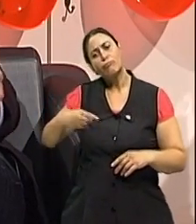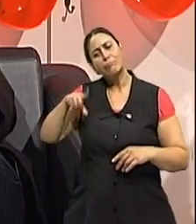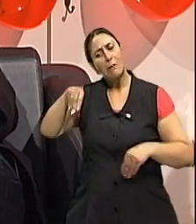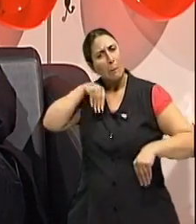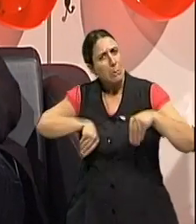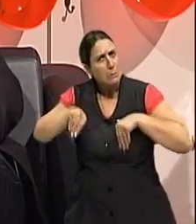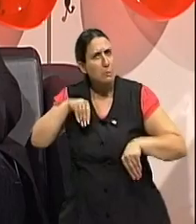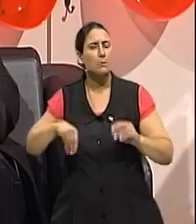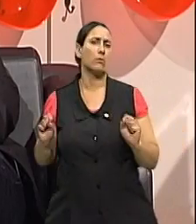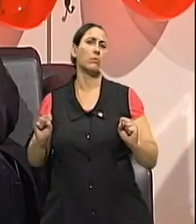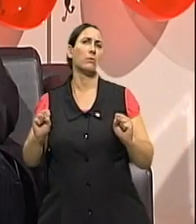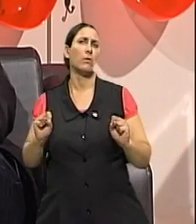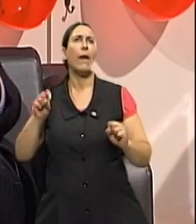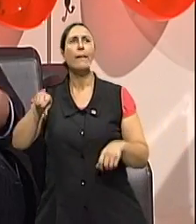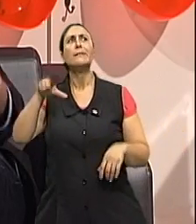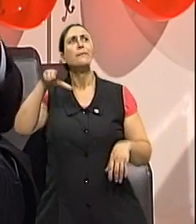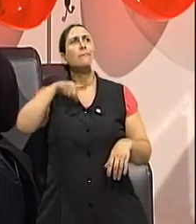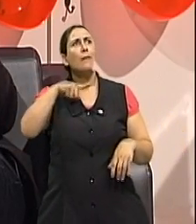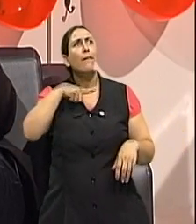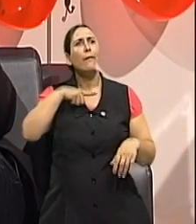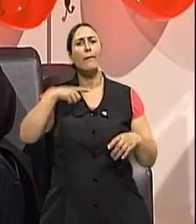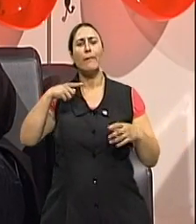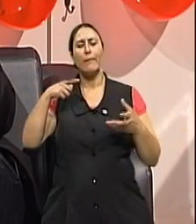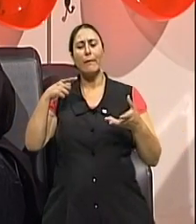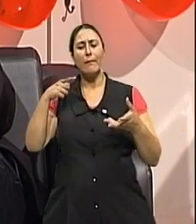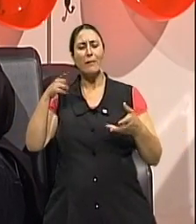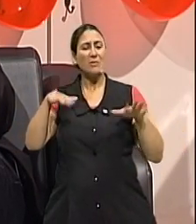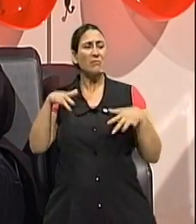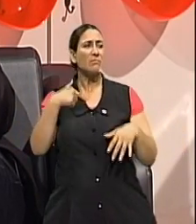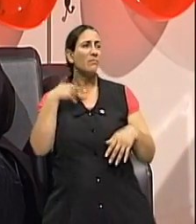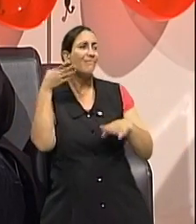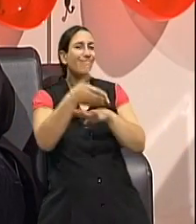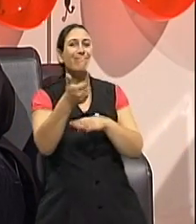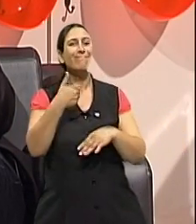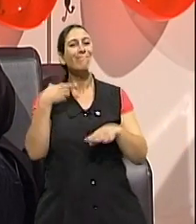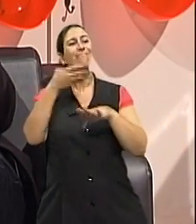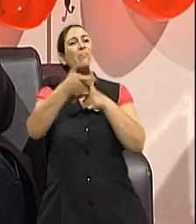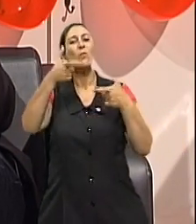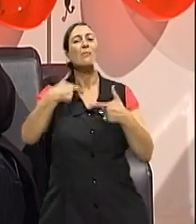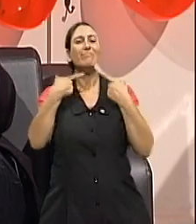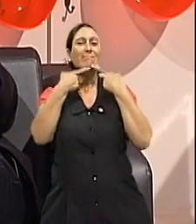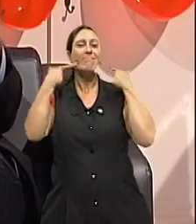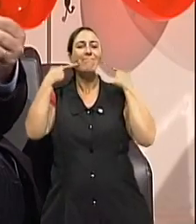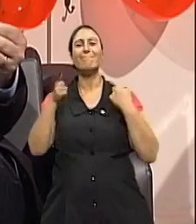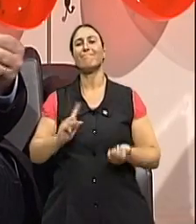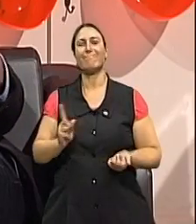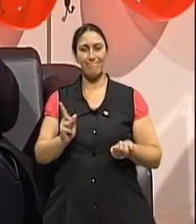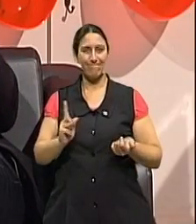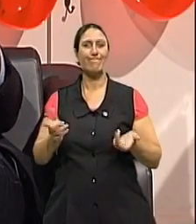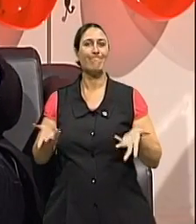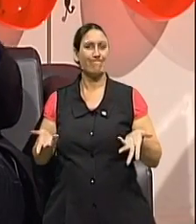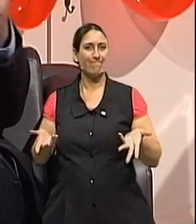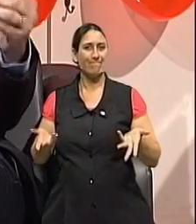deslocada nesse ambiente, né? Porque ela está, o humor dela, eu costumo dizer que eu não trato, as pessoas